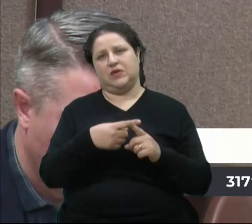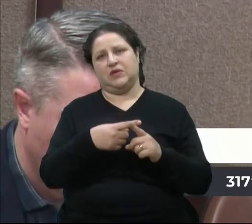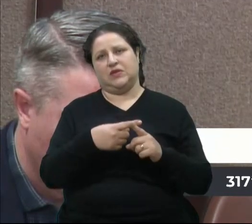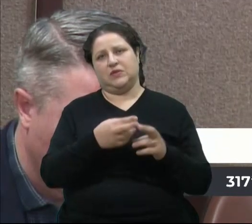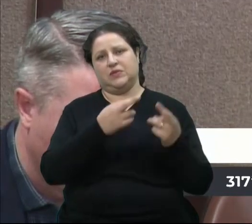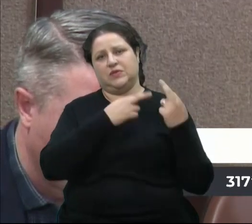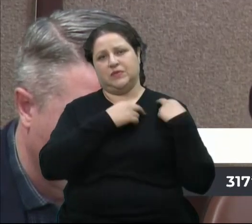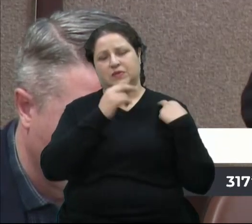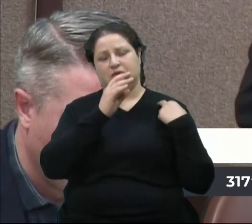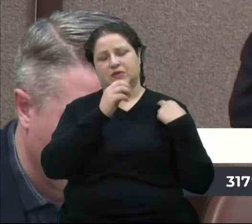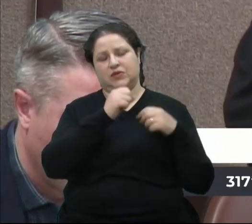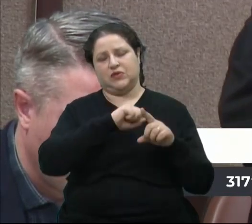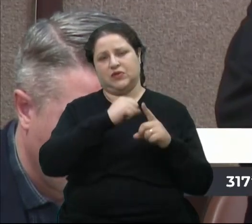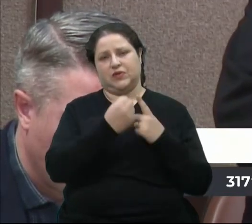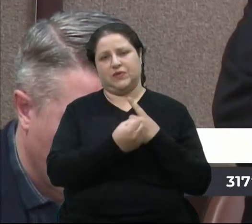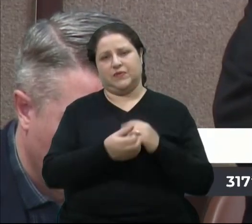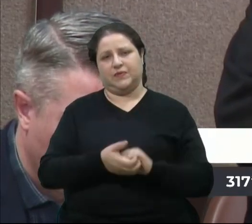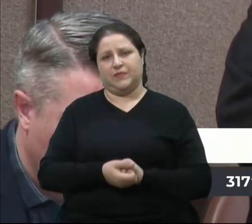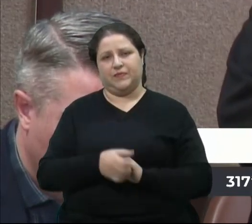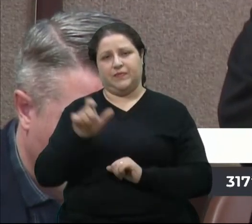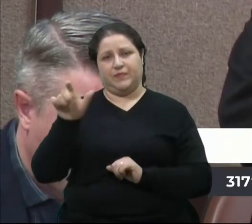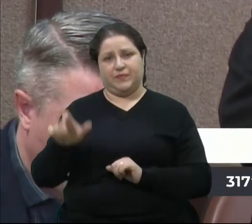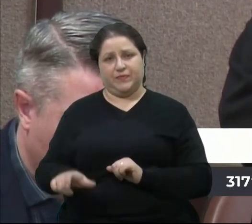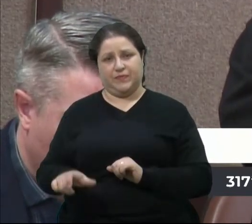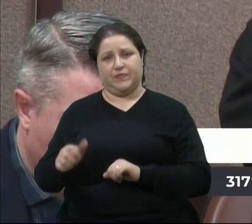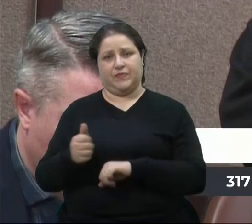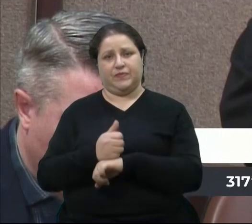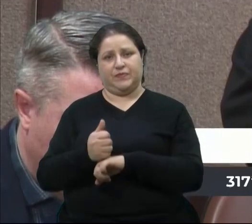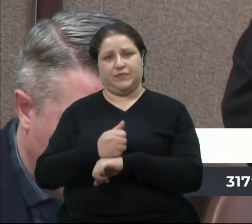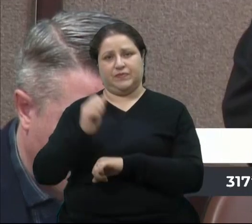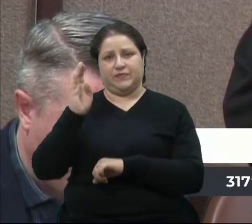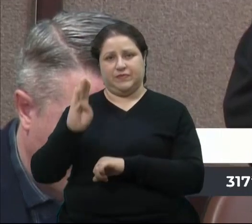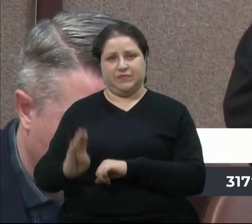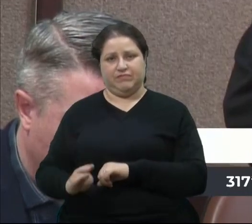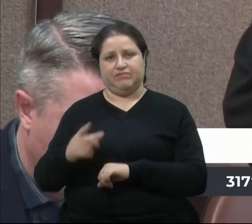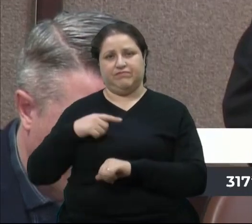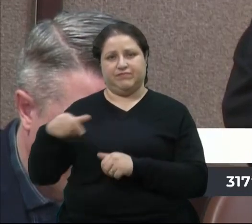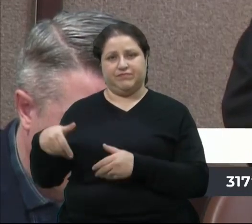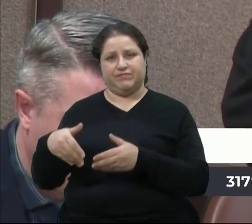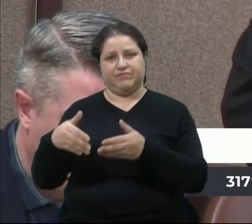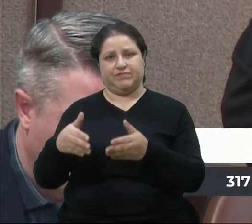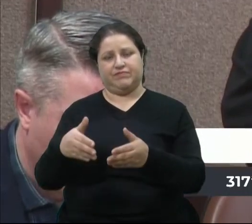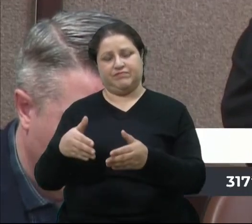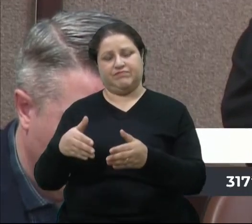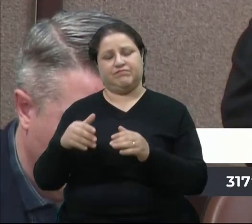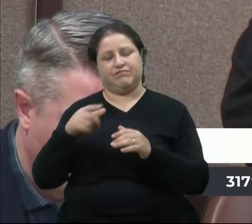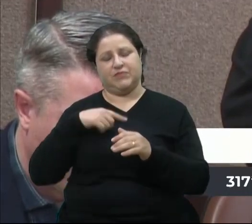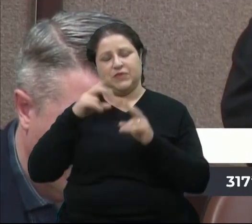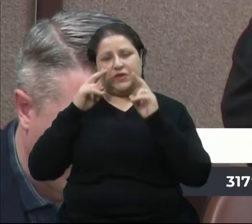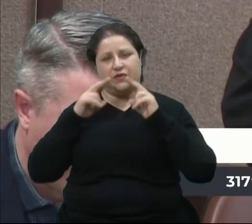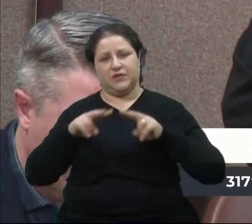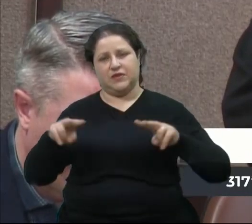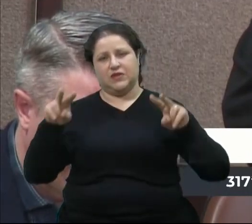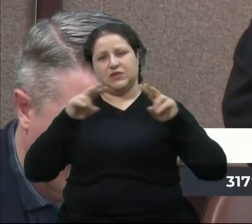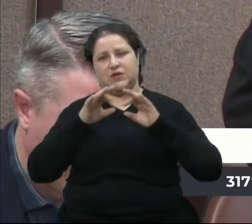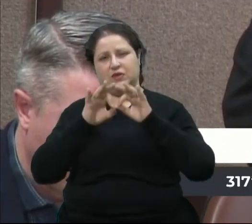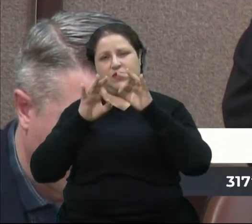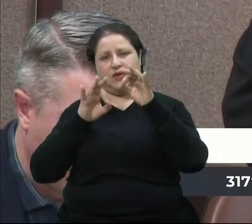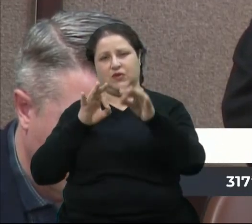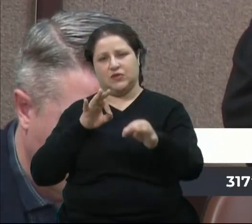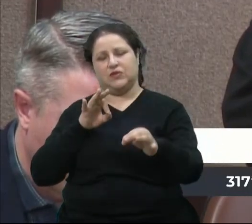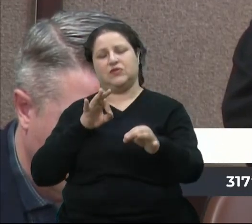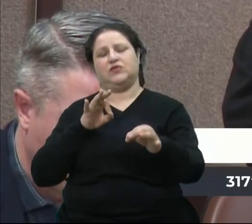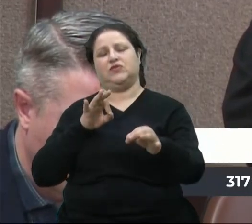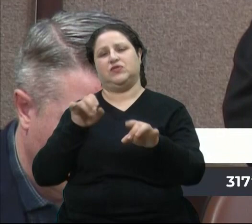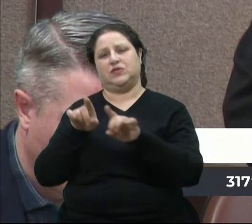empresário brasileiro cuja trajetória profissional e empreendedora tem sido marcada por uma visão visionária e um comprometimento